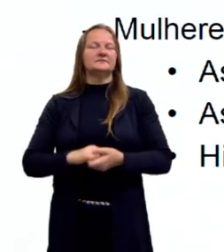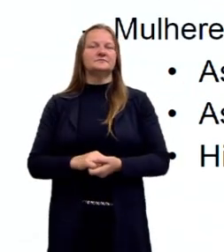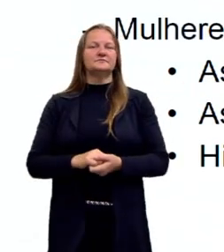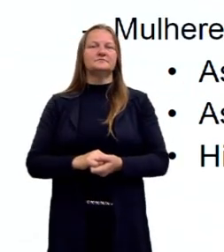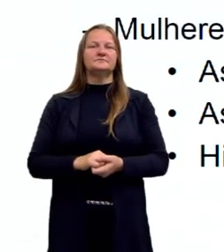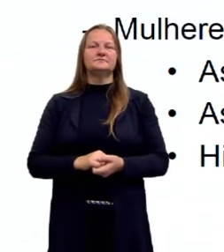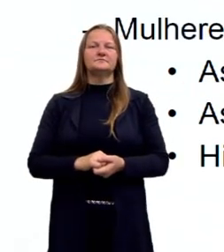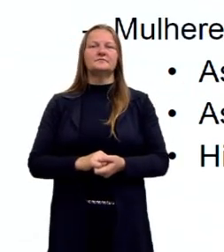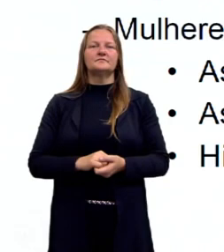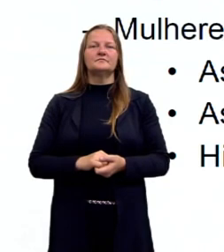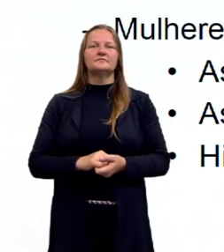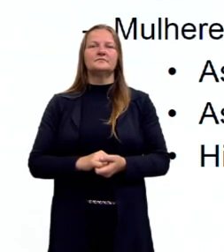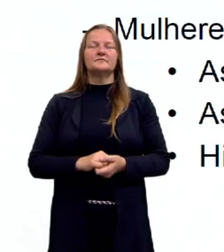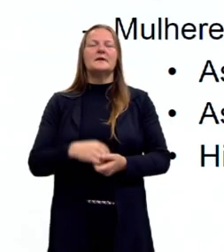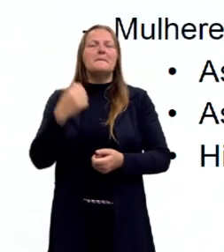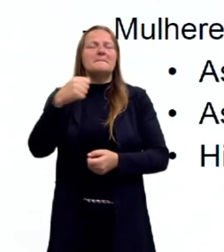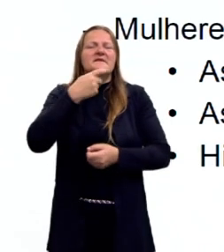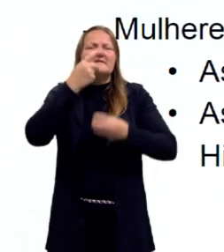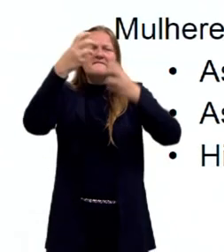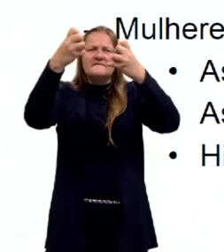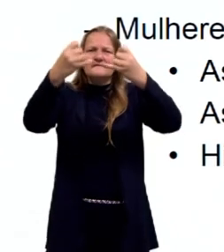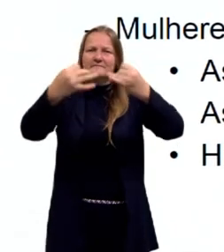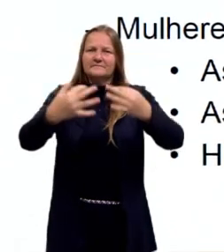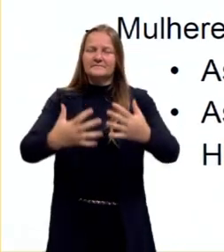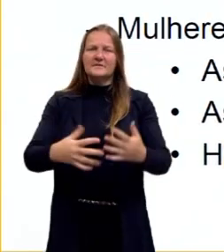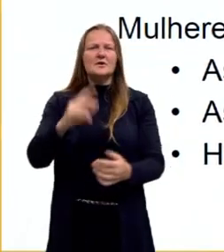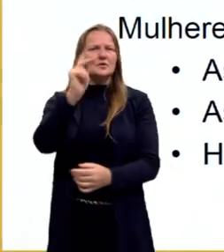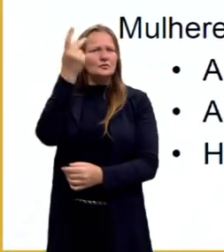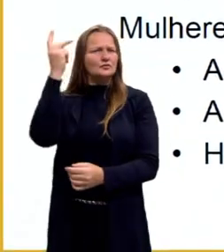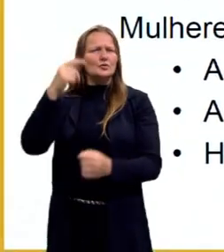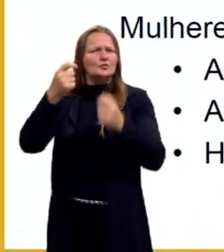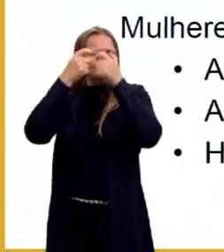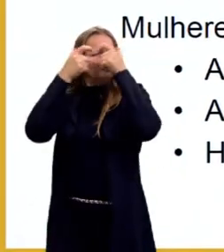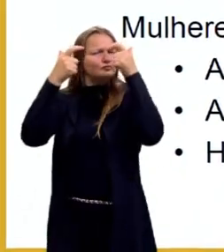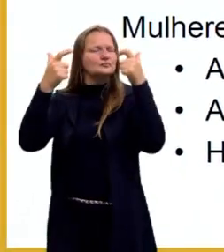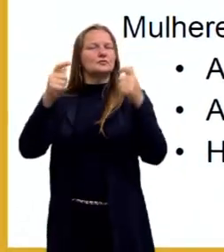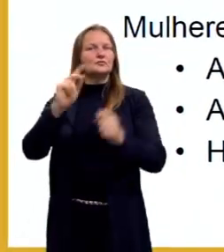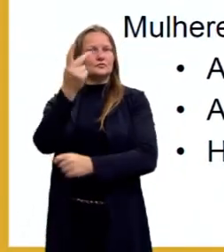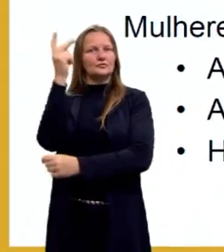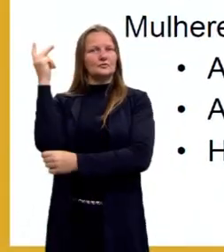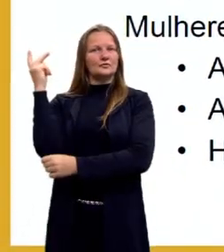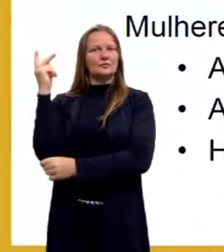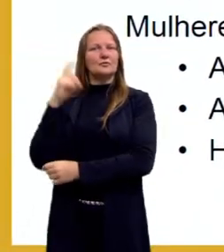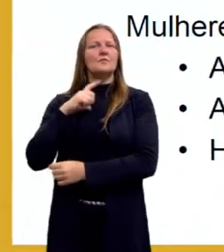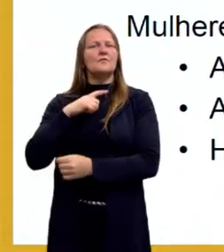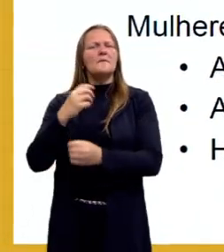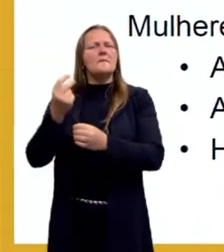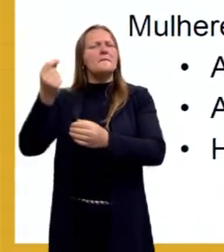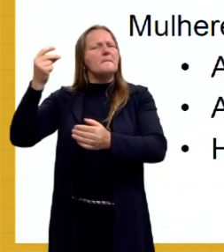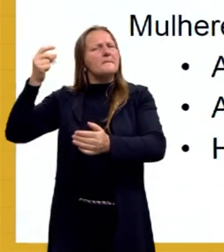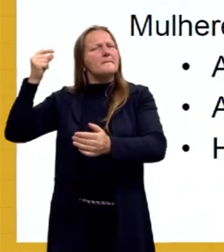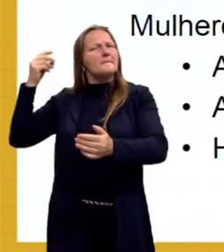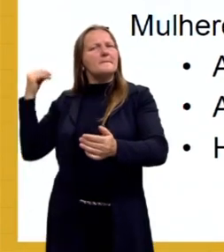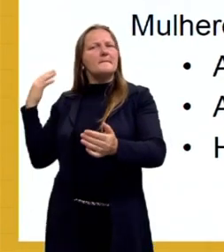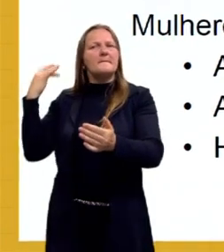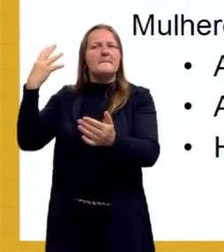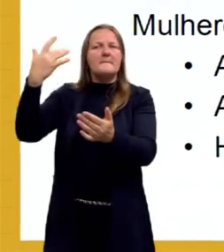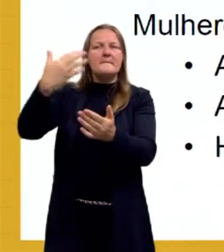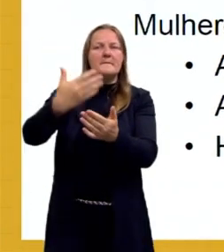Então, gente, a gente precisa dizer que a história, o conhecimento histórico, ele foi por muito tempo